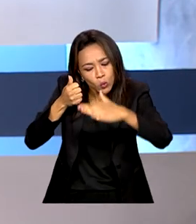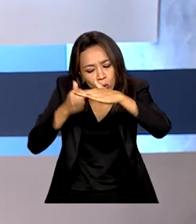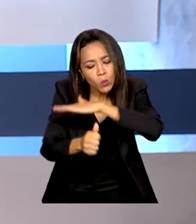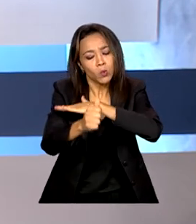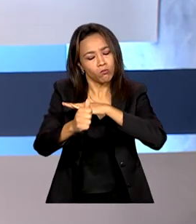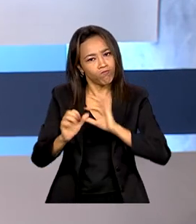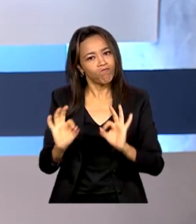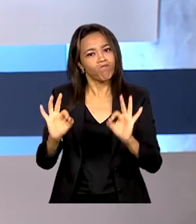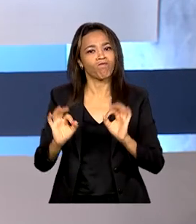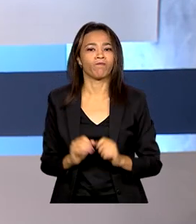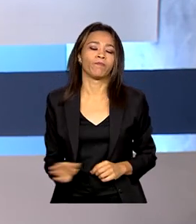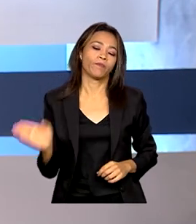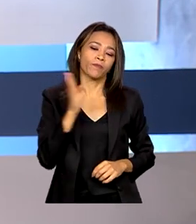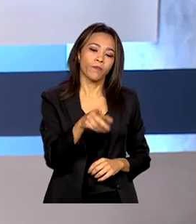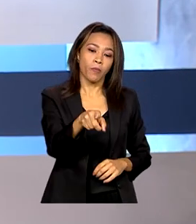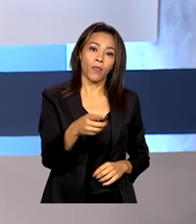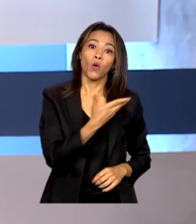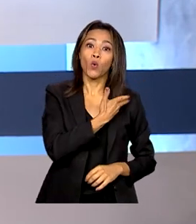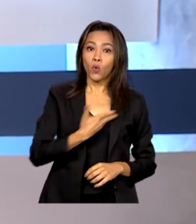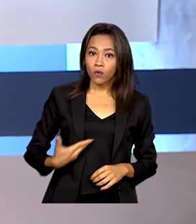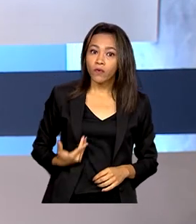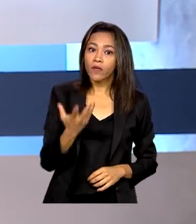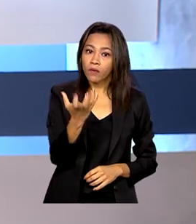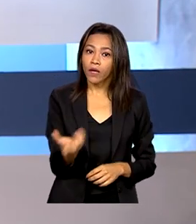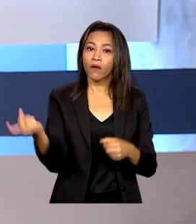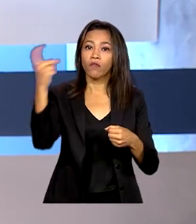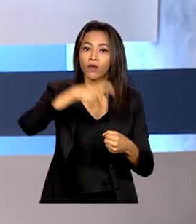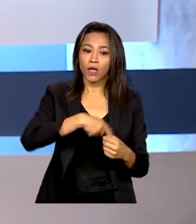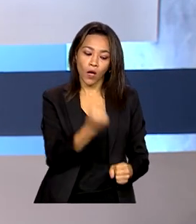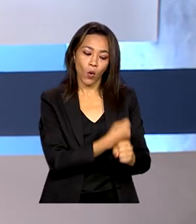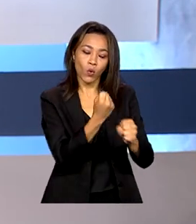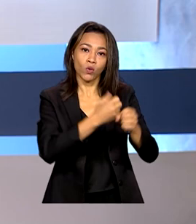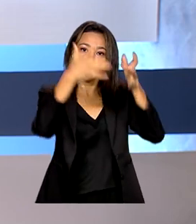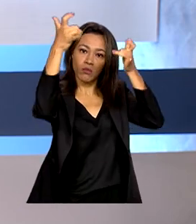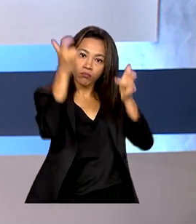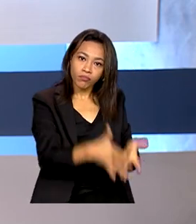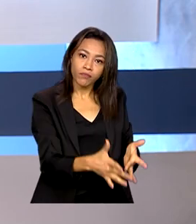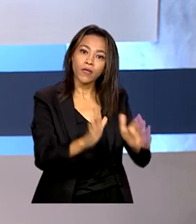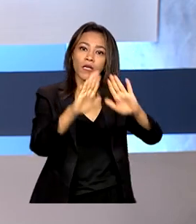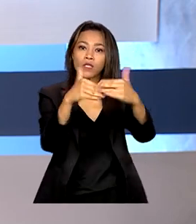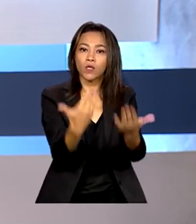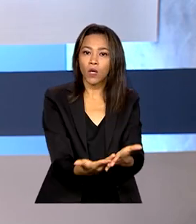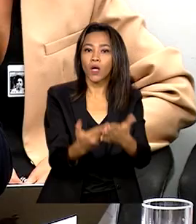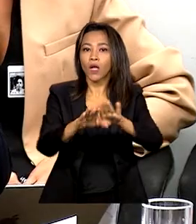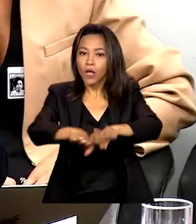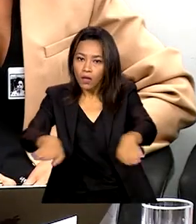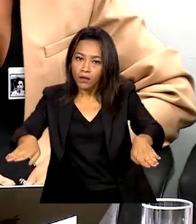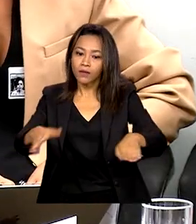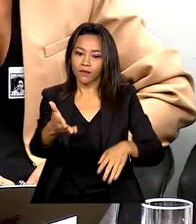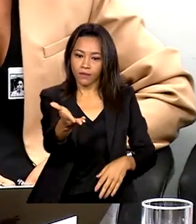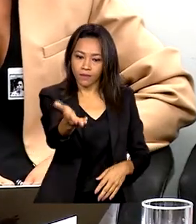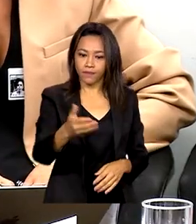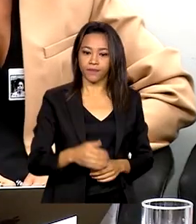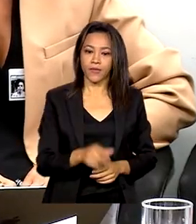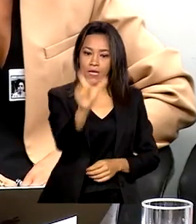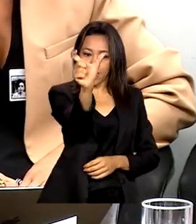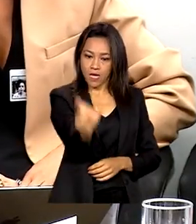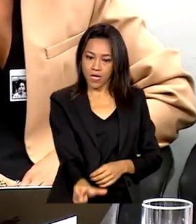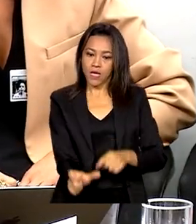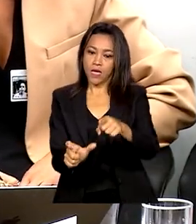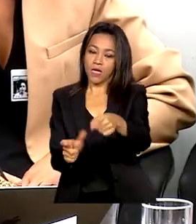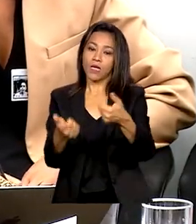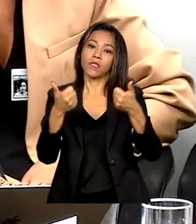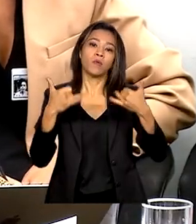E o governo também quer retomar obras paralisadas em creches e escolas. Camilo Santana